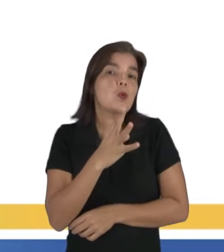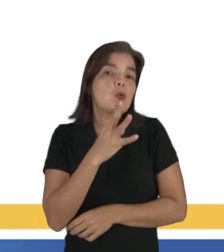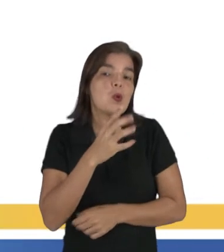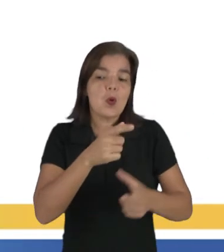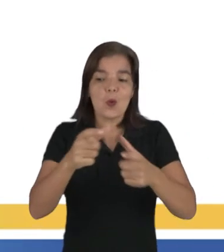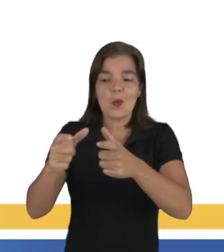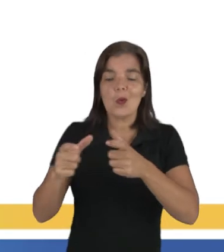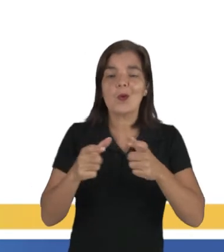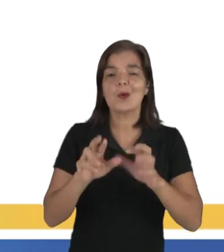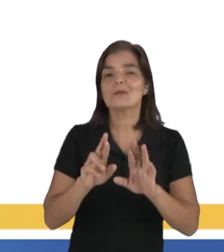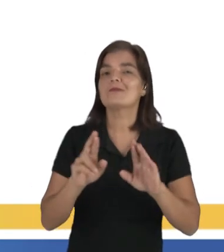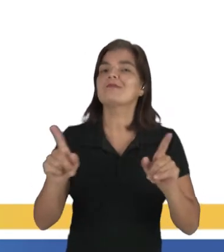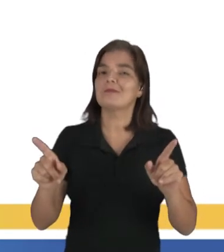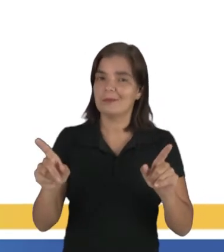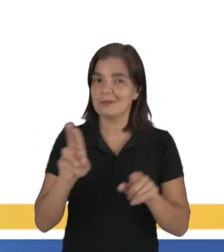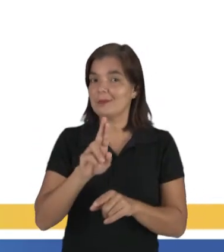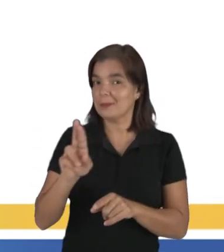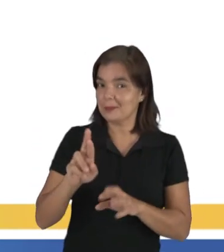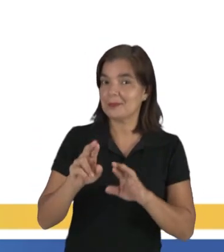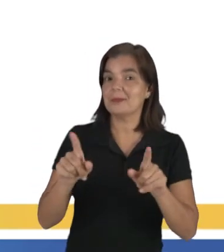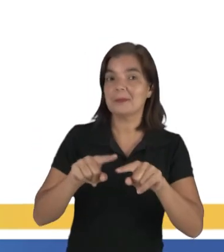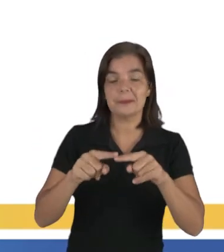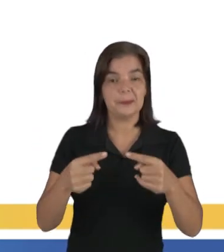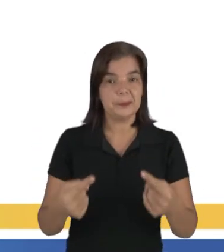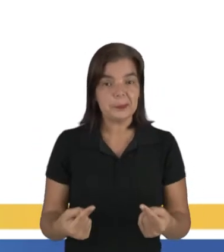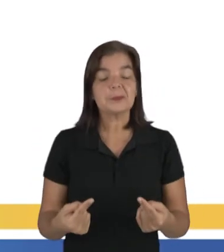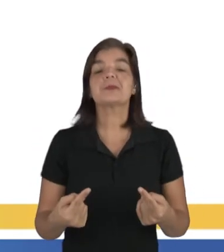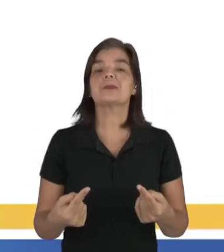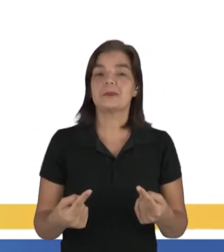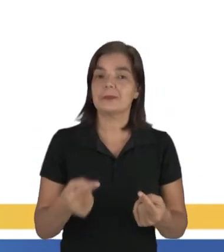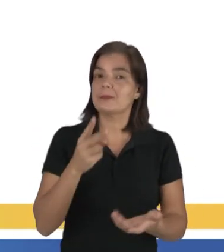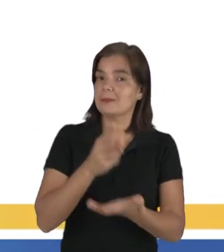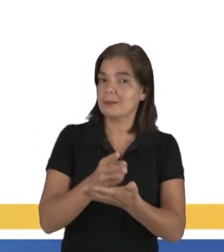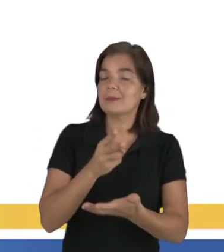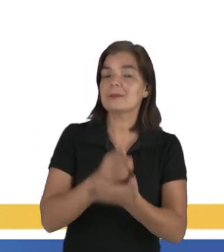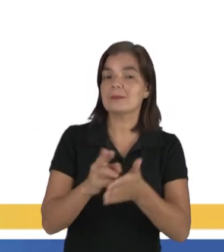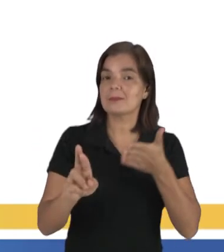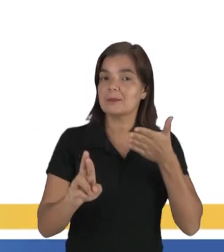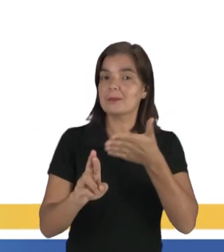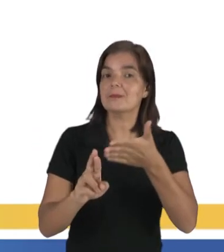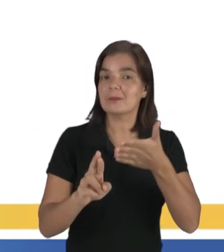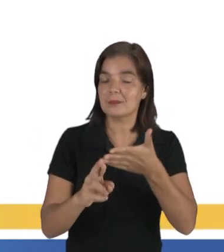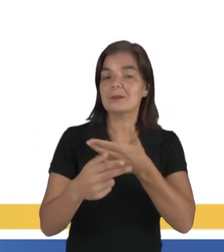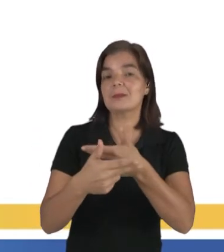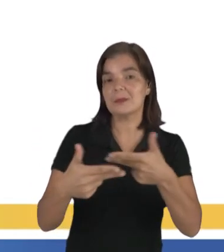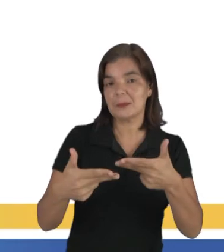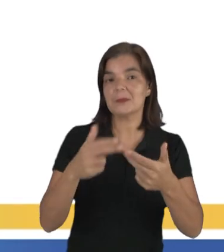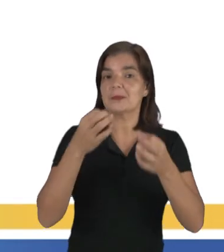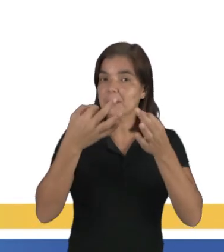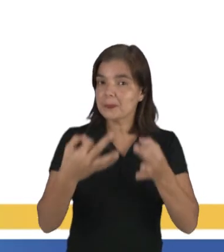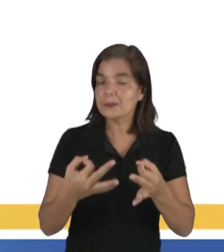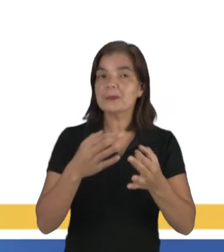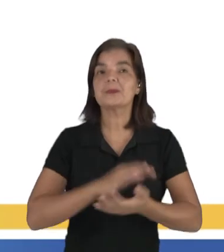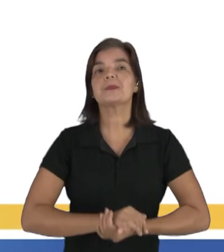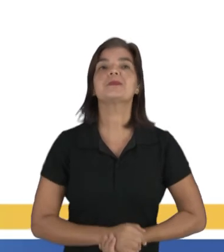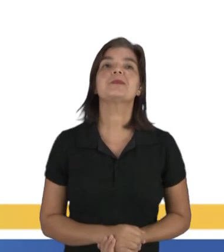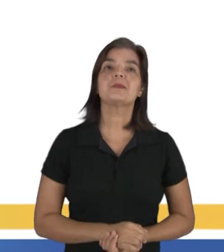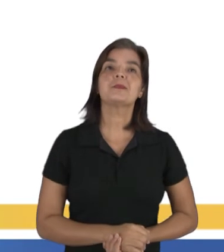em regiões diferentes tem nomes diferentes. Mas é sempre se referindo ao mesmo produto. Certinho?